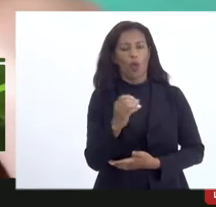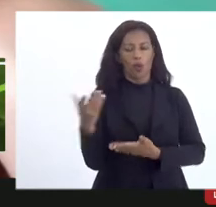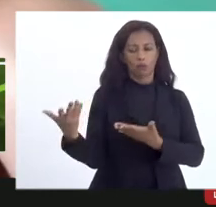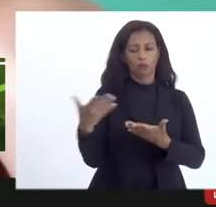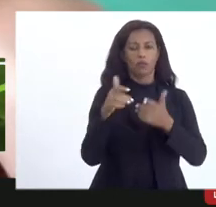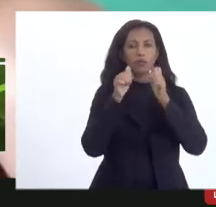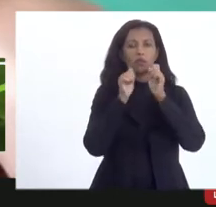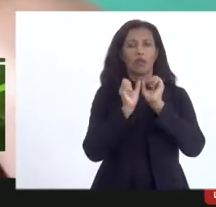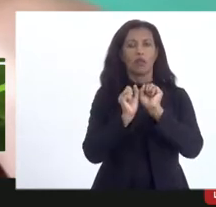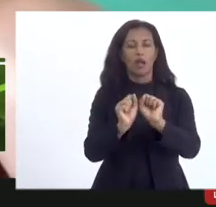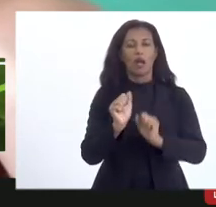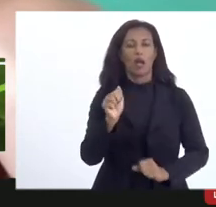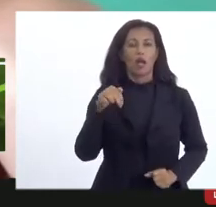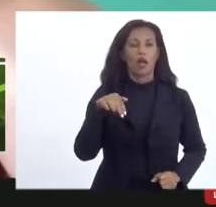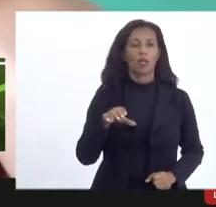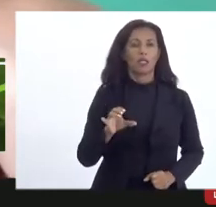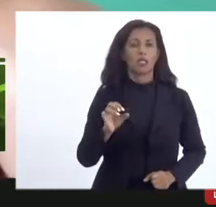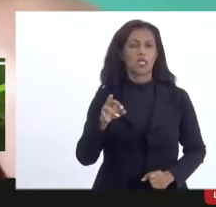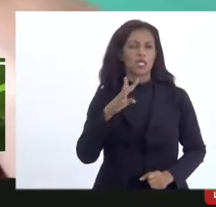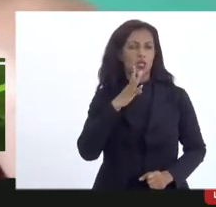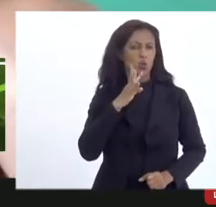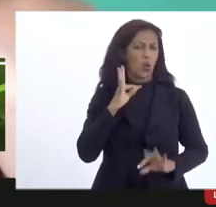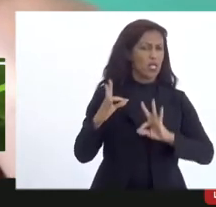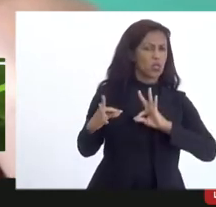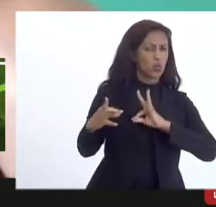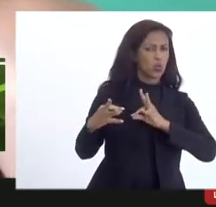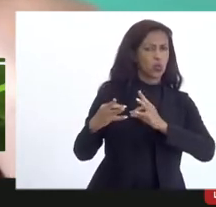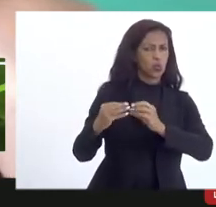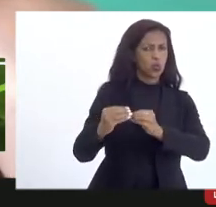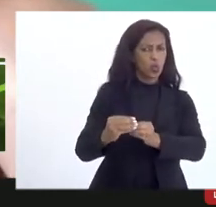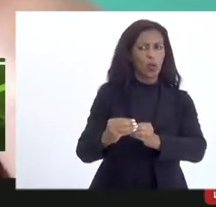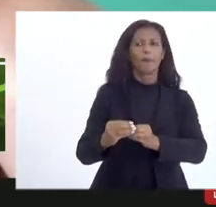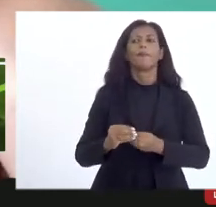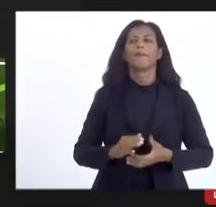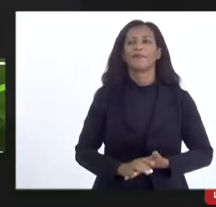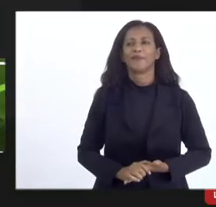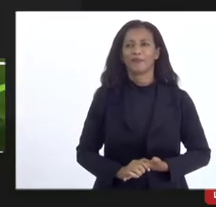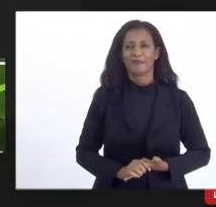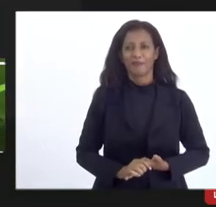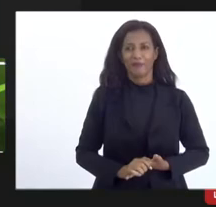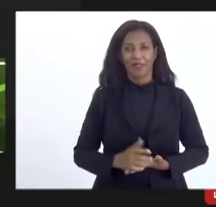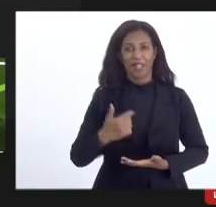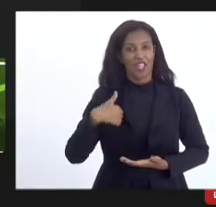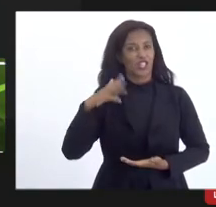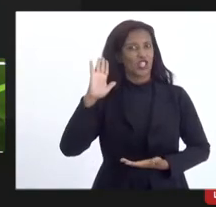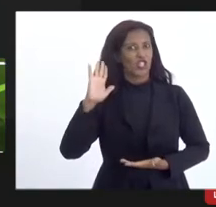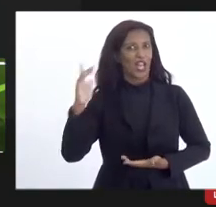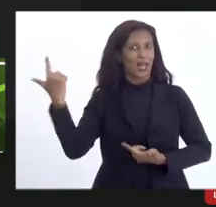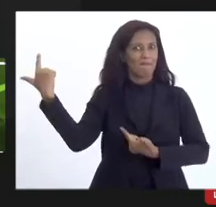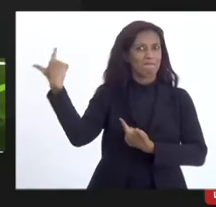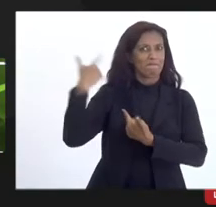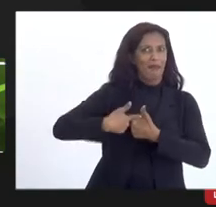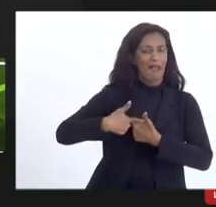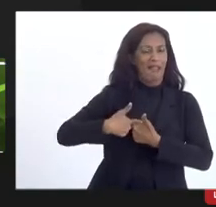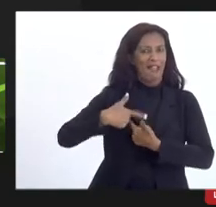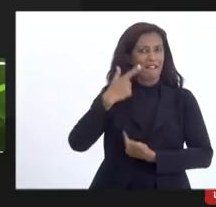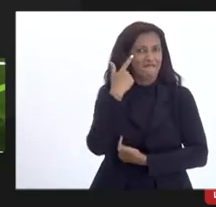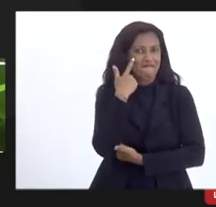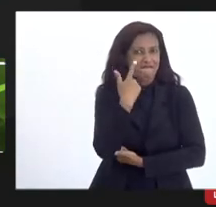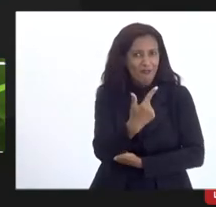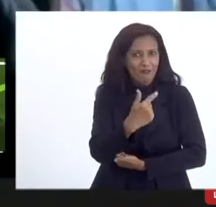assessor do Ancine e conhece bem esse procedimento. Já fui corrigido, olha como é que é bom ouvir.